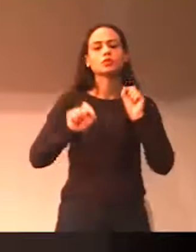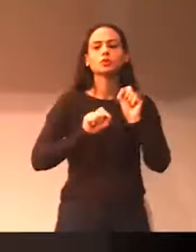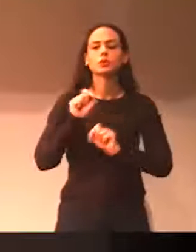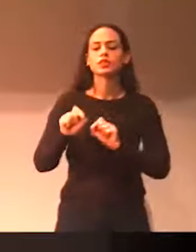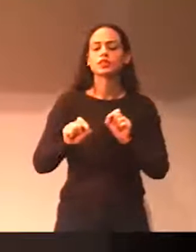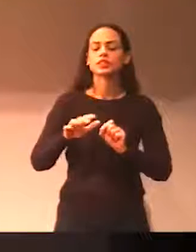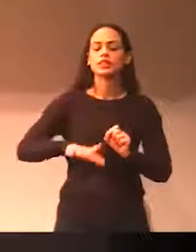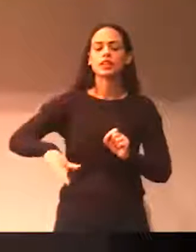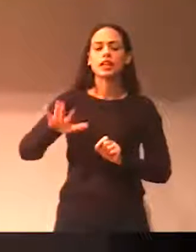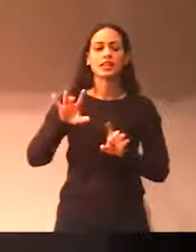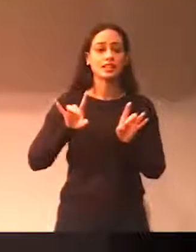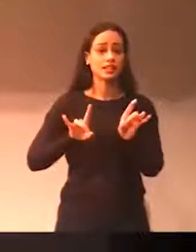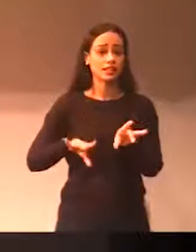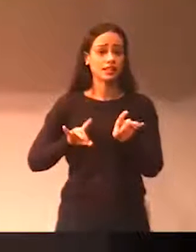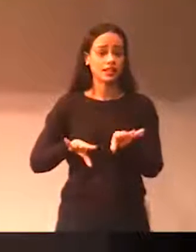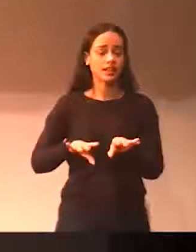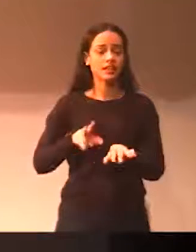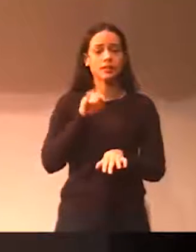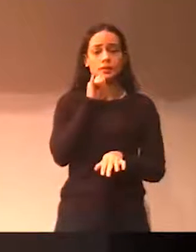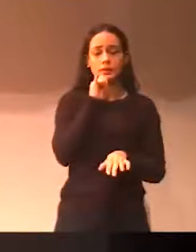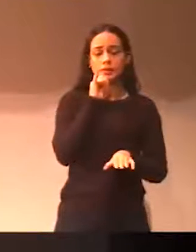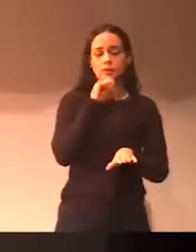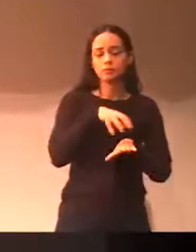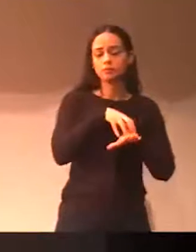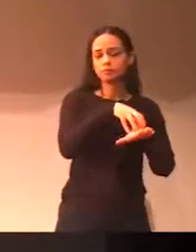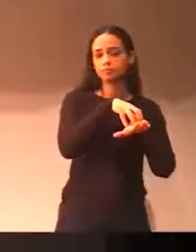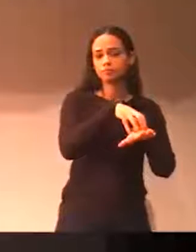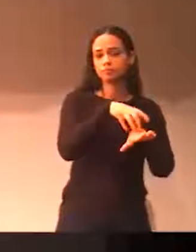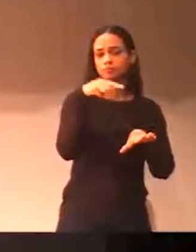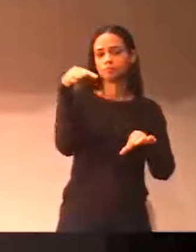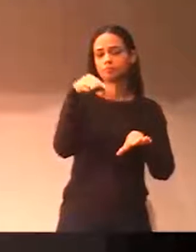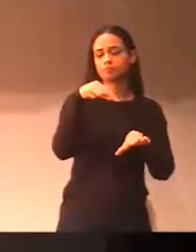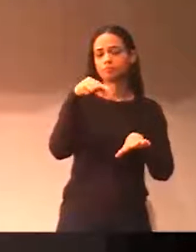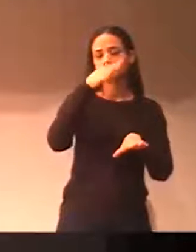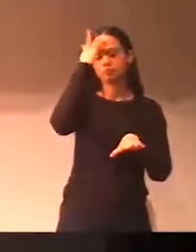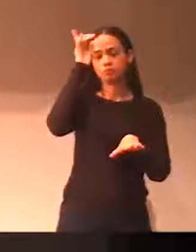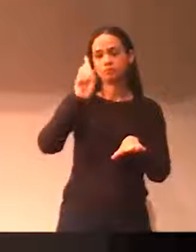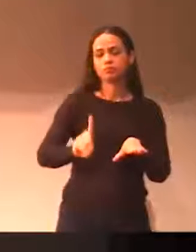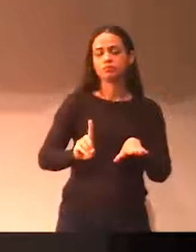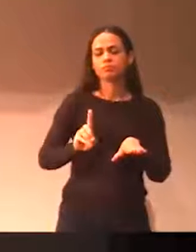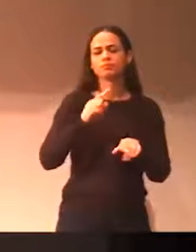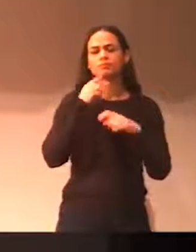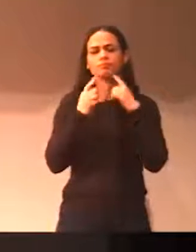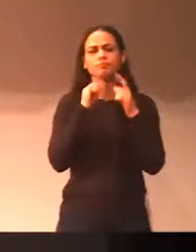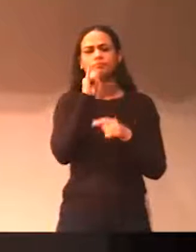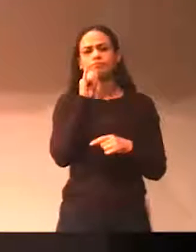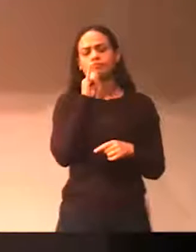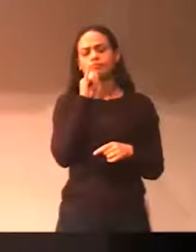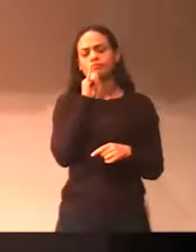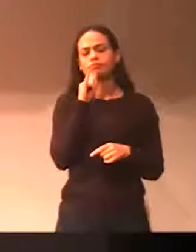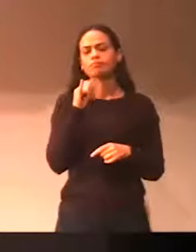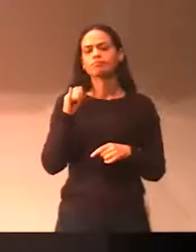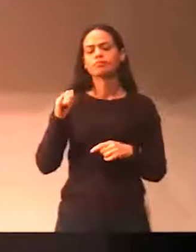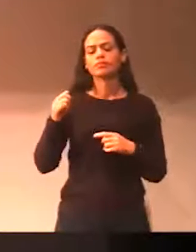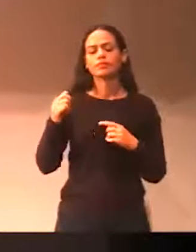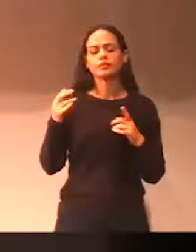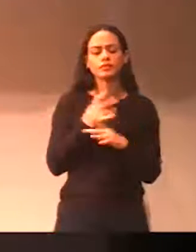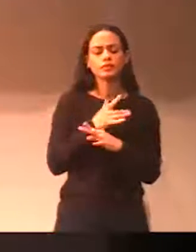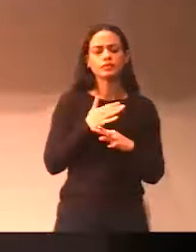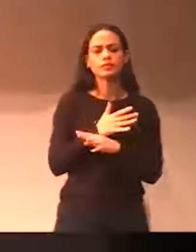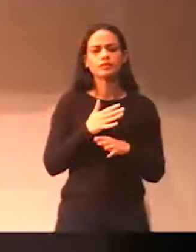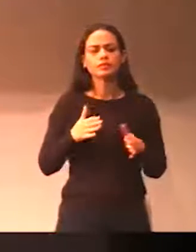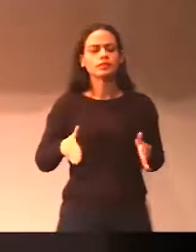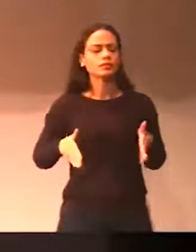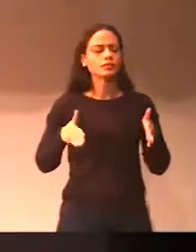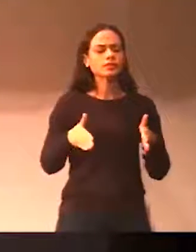técnicas. Mas a questão do transporte, ela passa por uma dúvida, por exemplo, a mobilidade urbana. A mobilidade urbana não